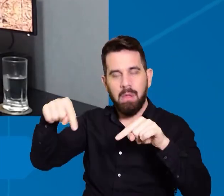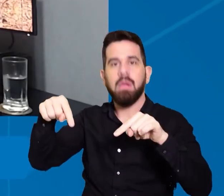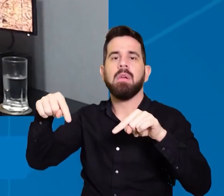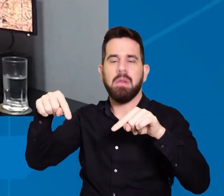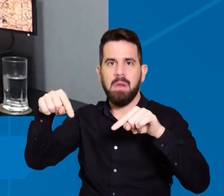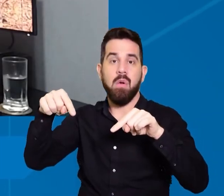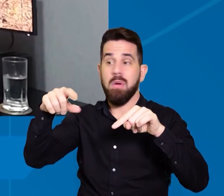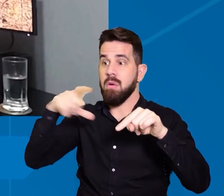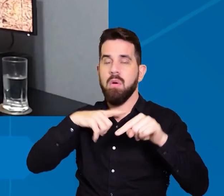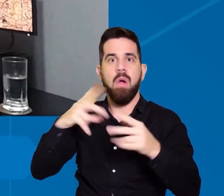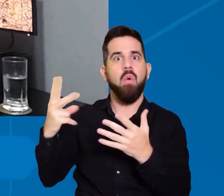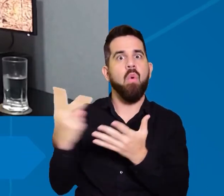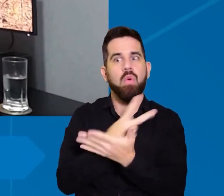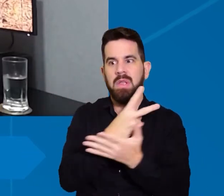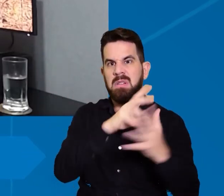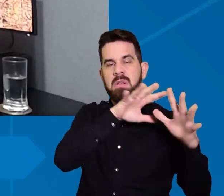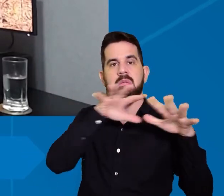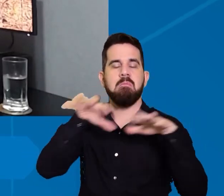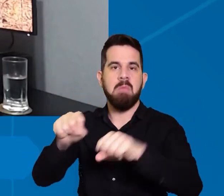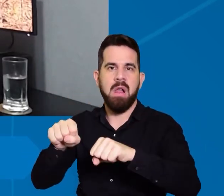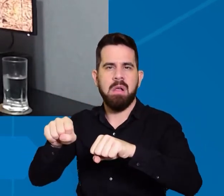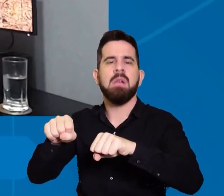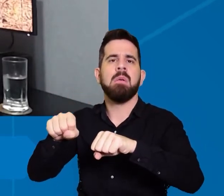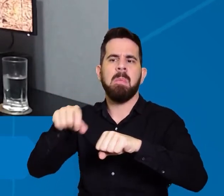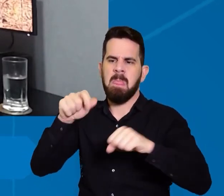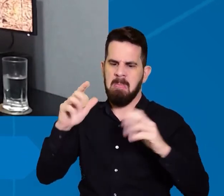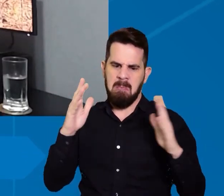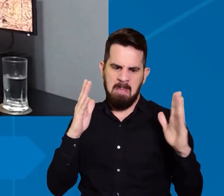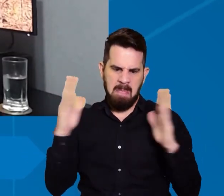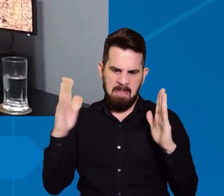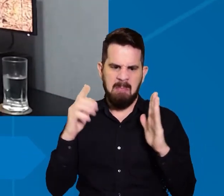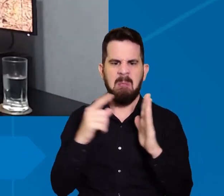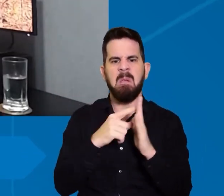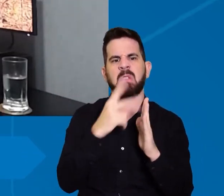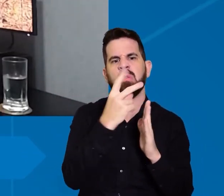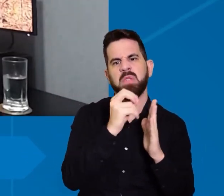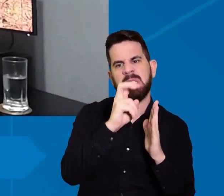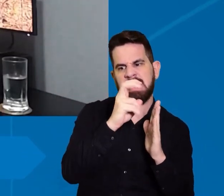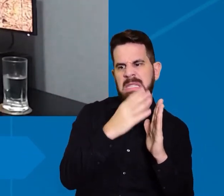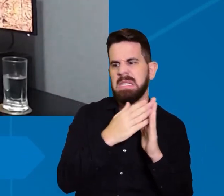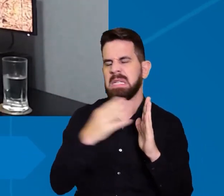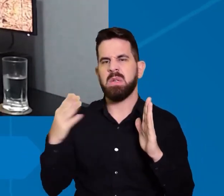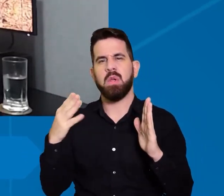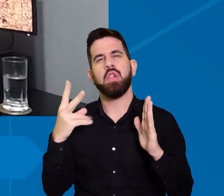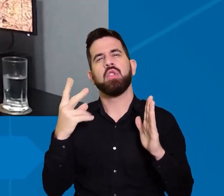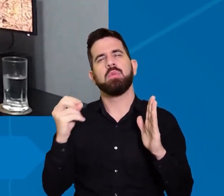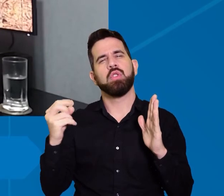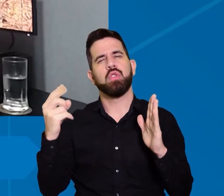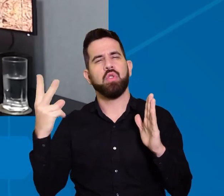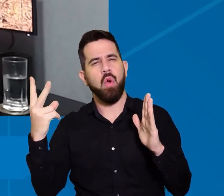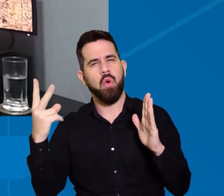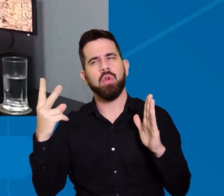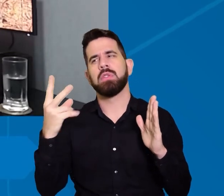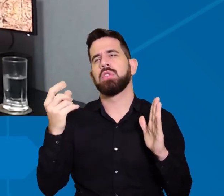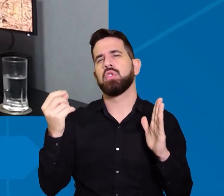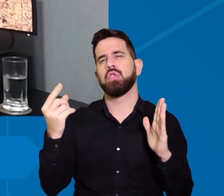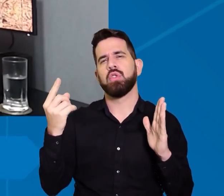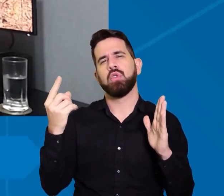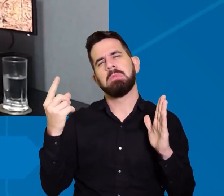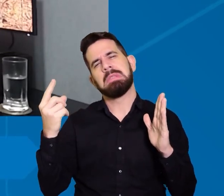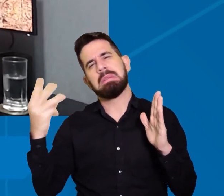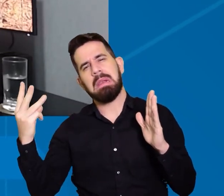como o Matopiba então nesse momento ali até meados de 2012 2013 nós observamos ainda